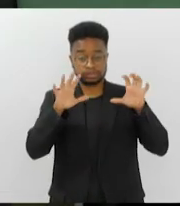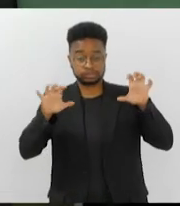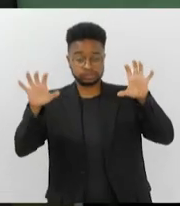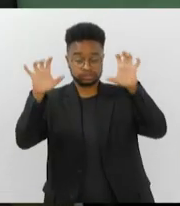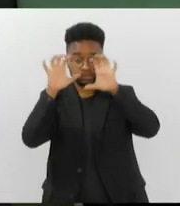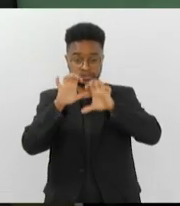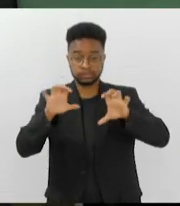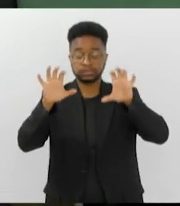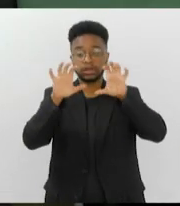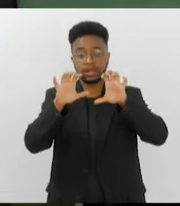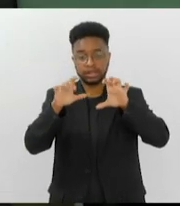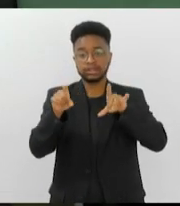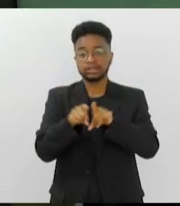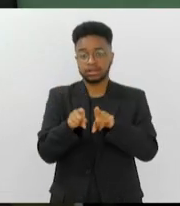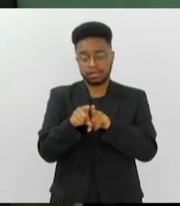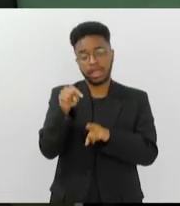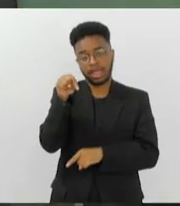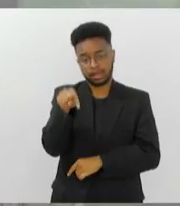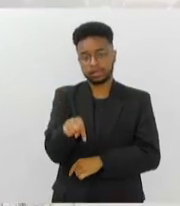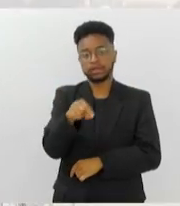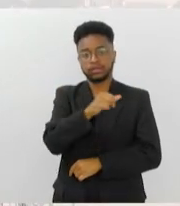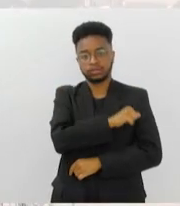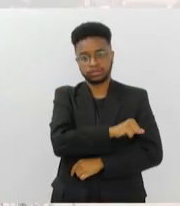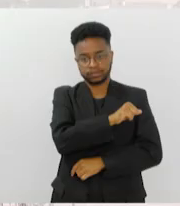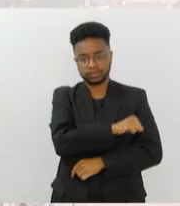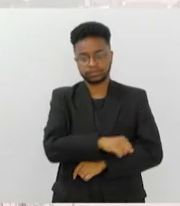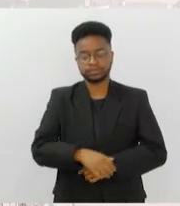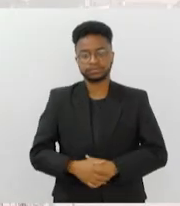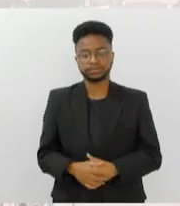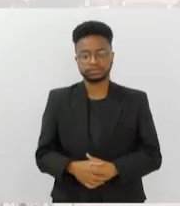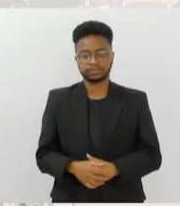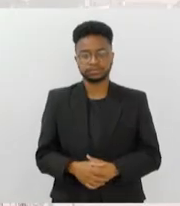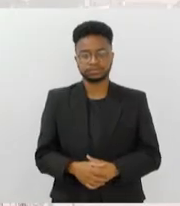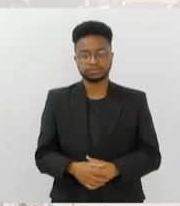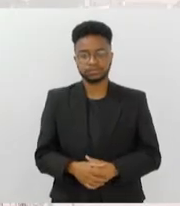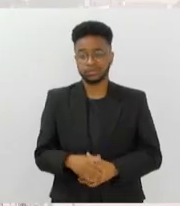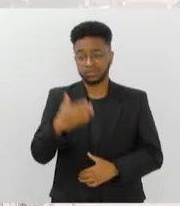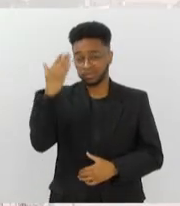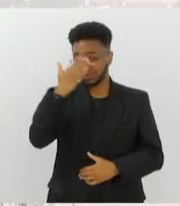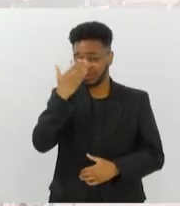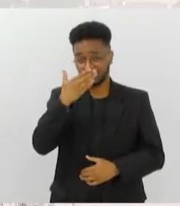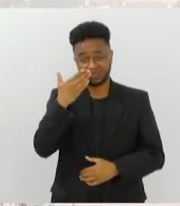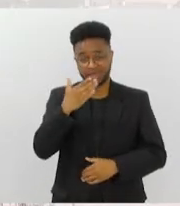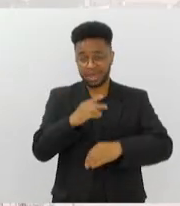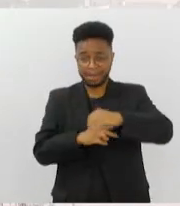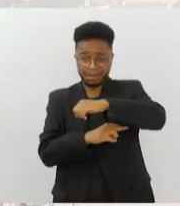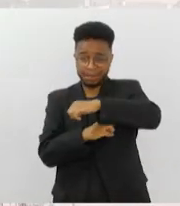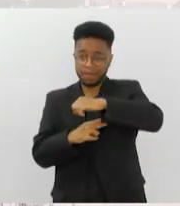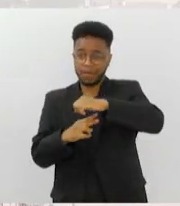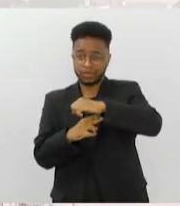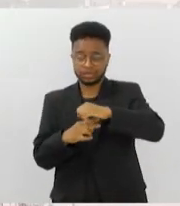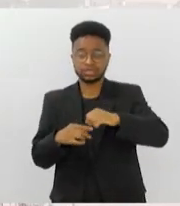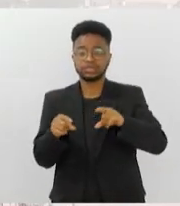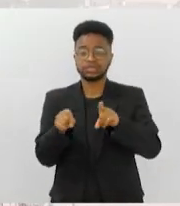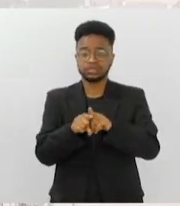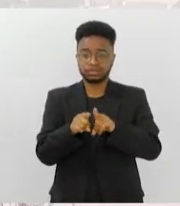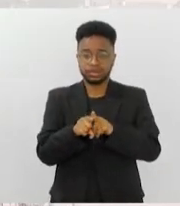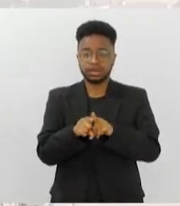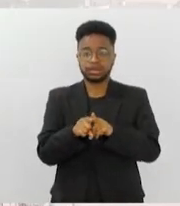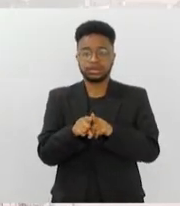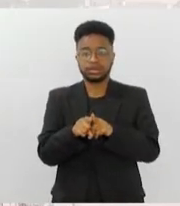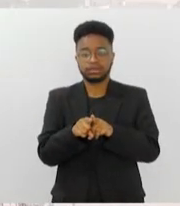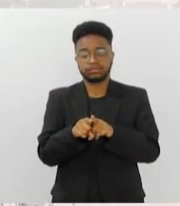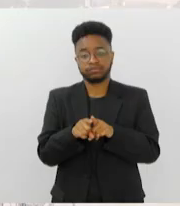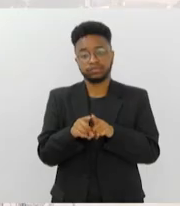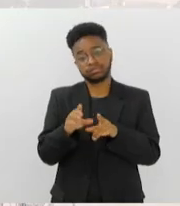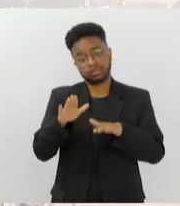Guanabara, esse nevoeiro também aqui sobre a cidade do Rio de Janeiro. Mal dá para a gente ver a ponte Rio-Niterói e a previsão é que haja